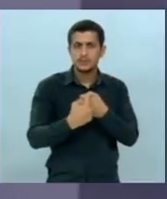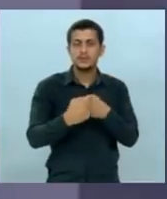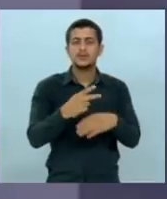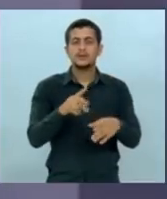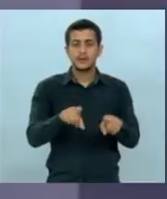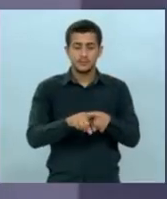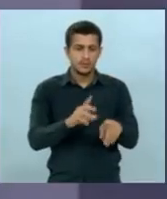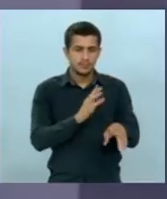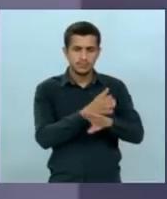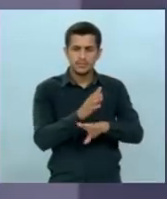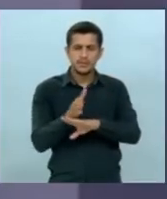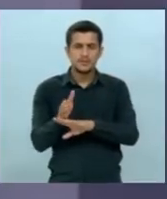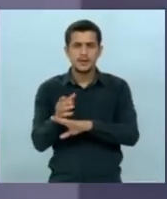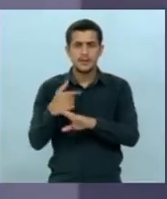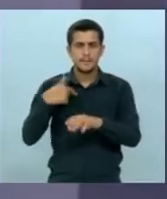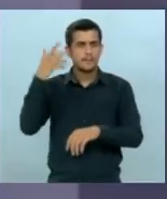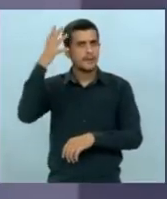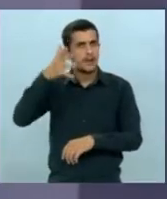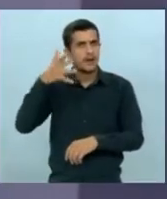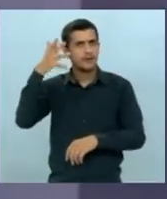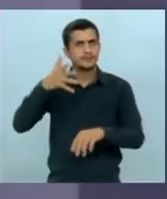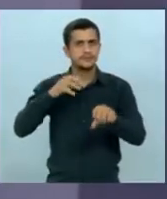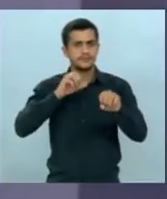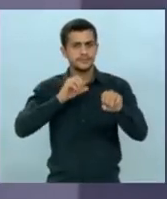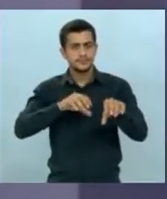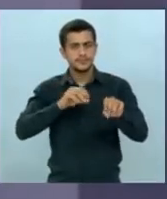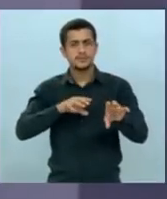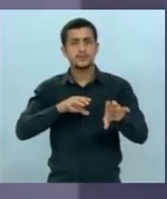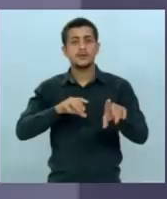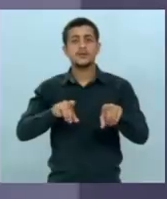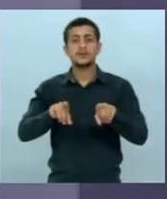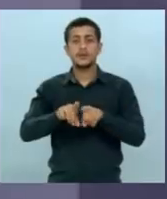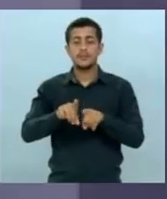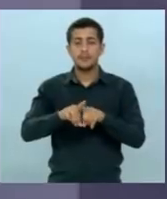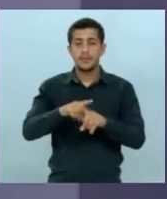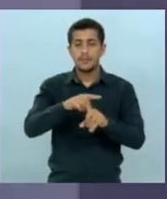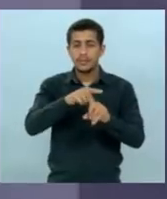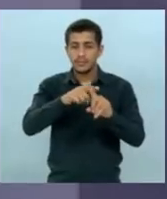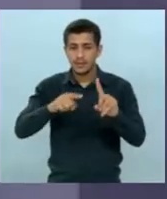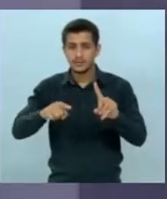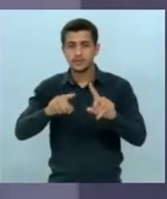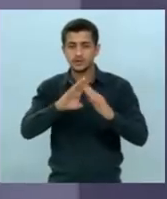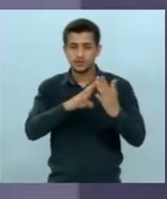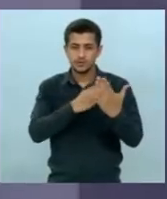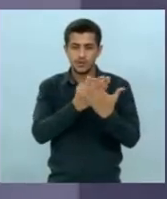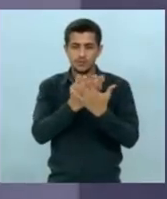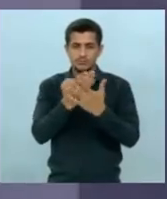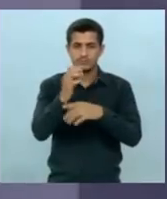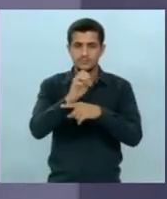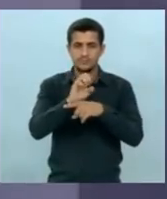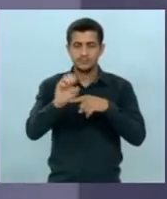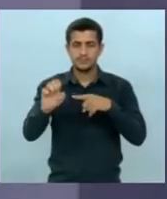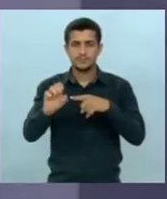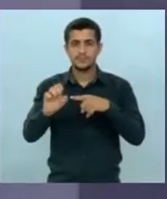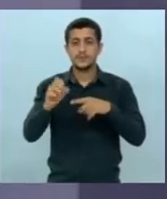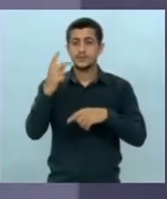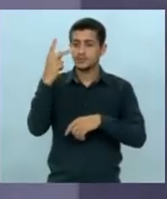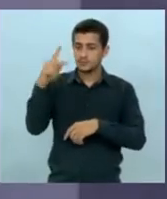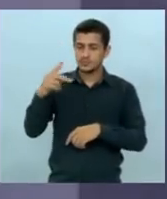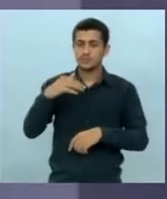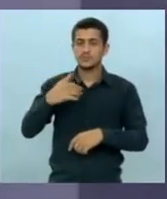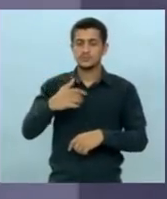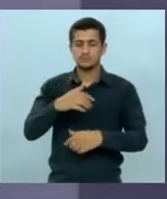escola proferindo palestra depois percorri metade das escolas estaduais no programa da sua Secretaria de Educação